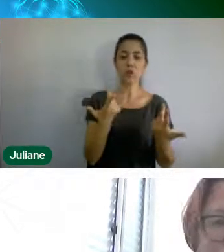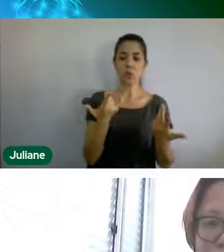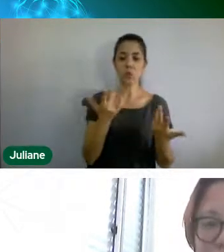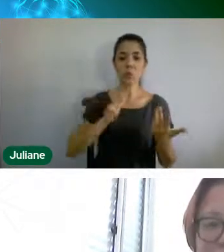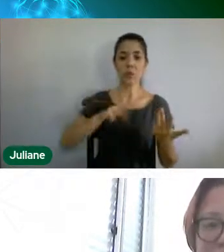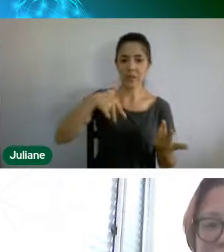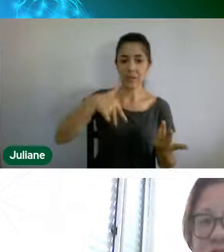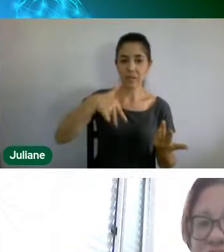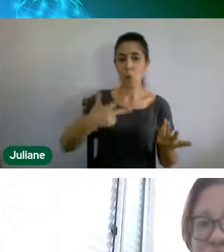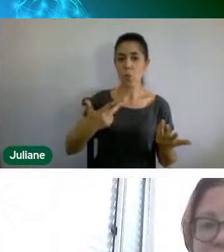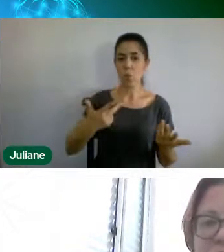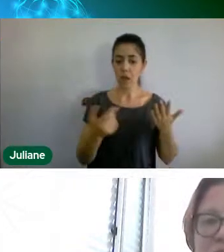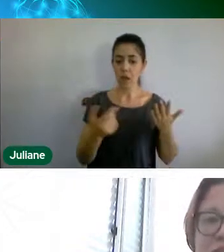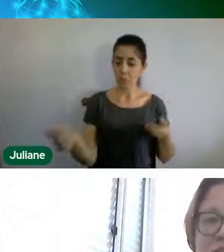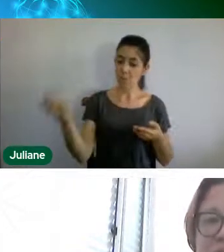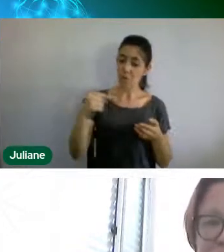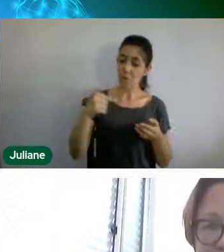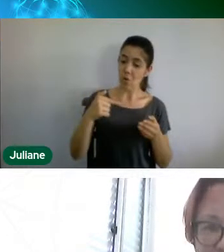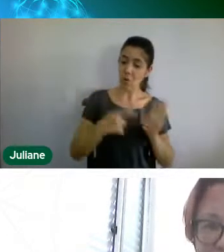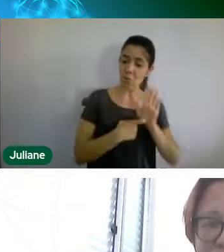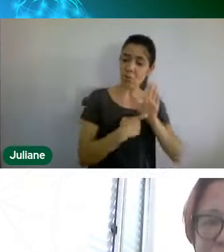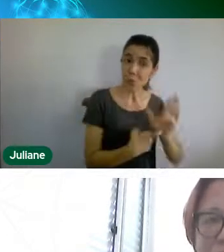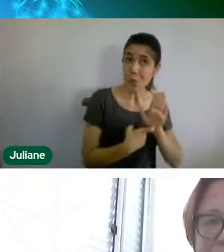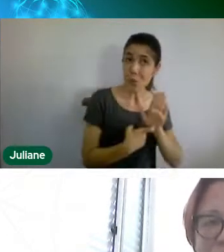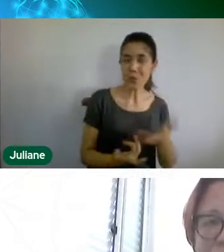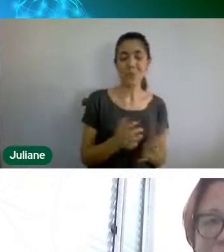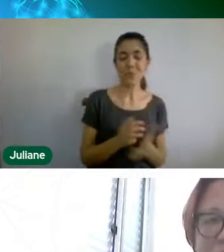conhecidos, famosos, que vêm,